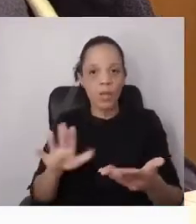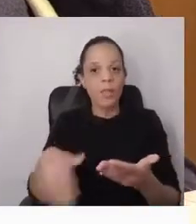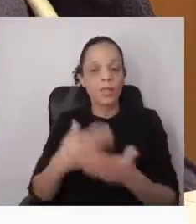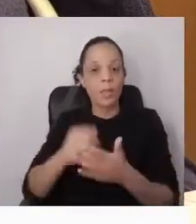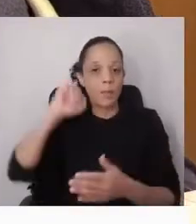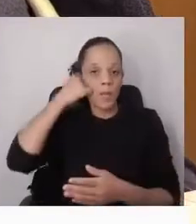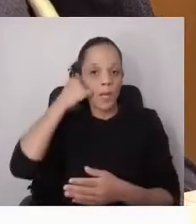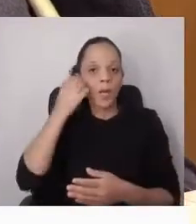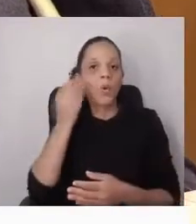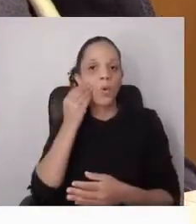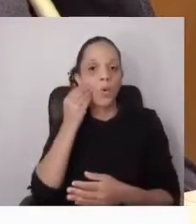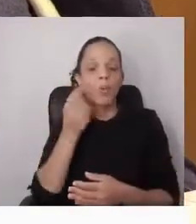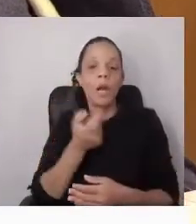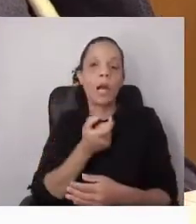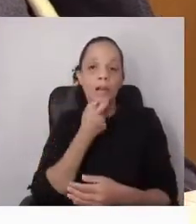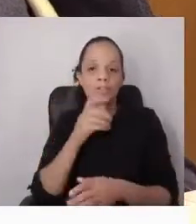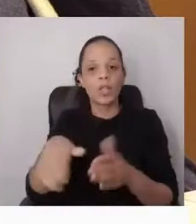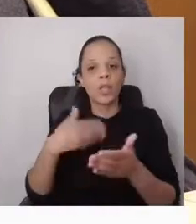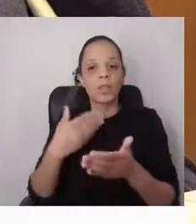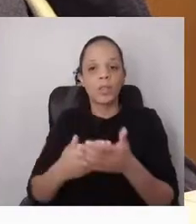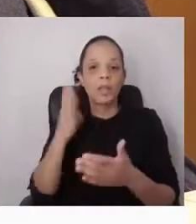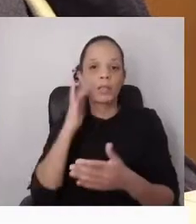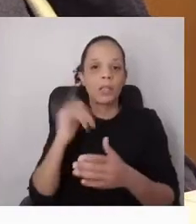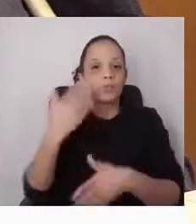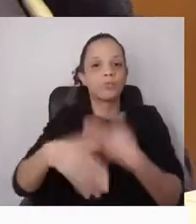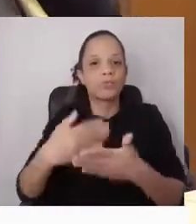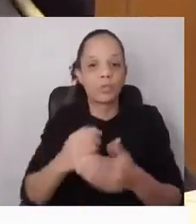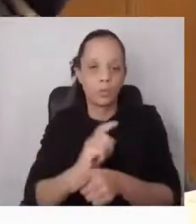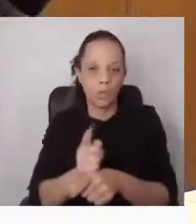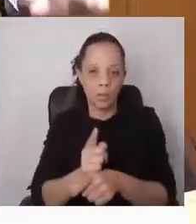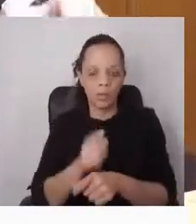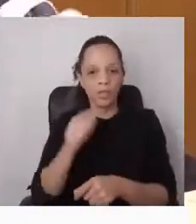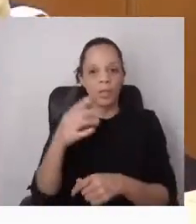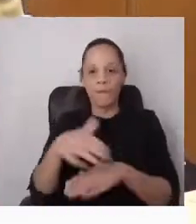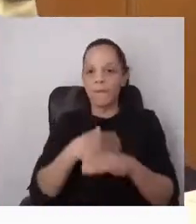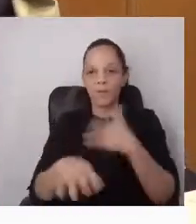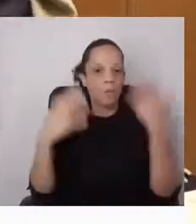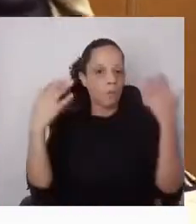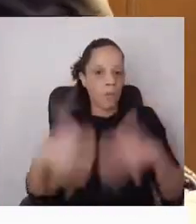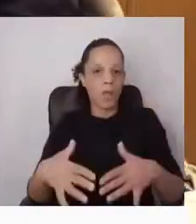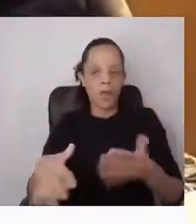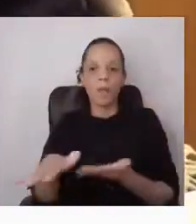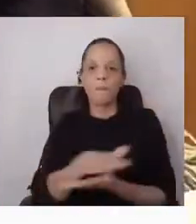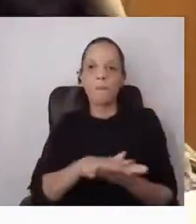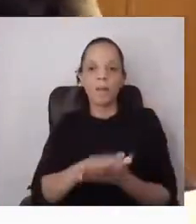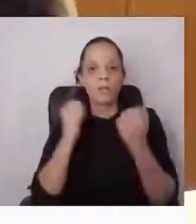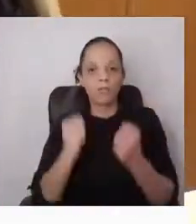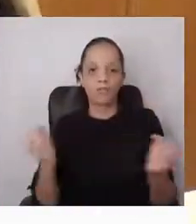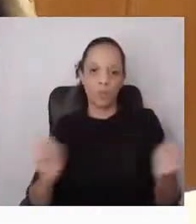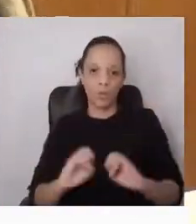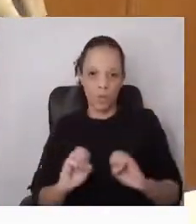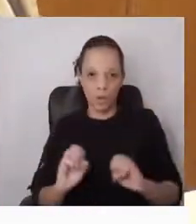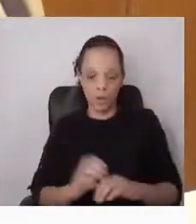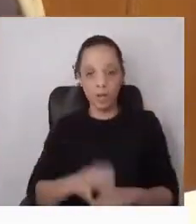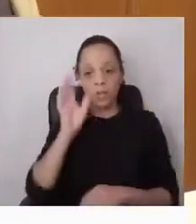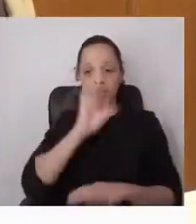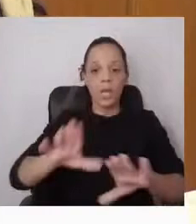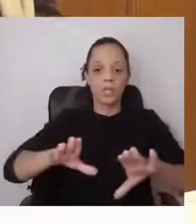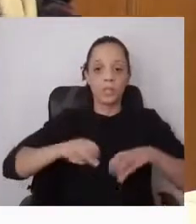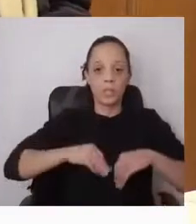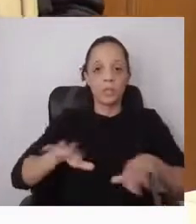portanto, isto está mal feito, não tem consistência e, se fosse admitida ou aprovada,